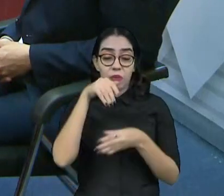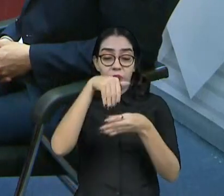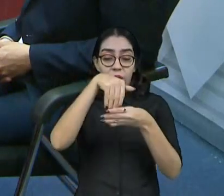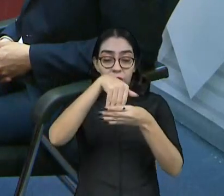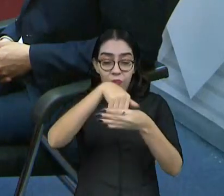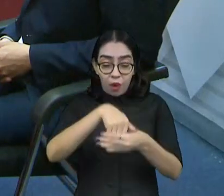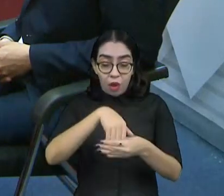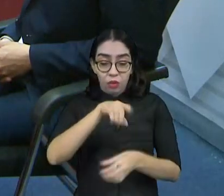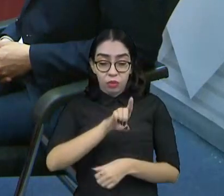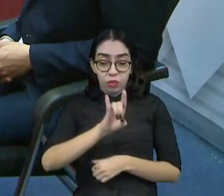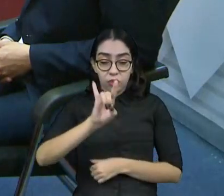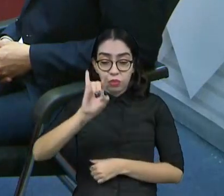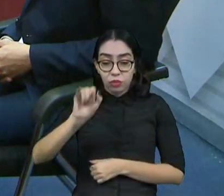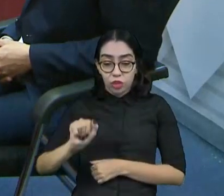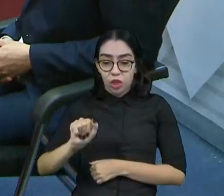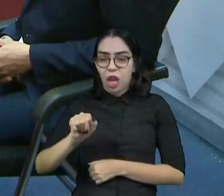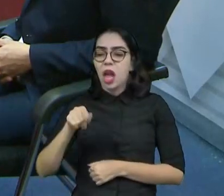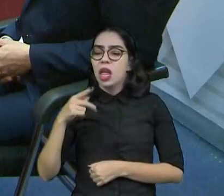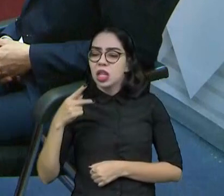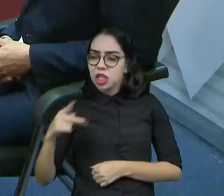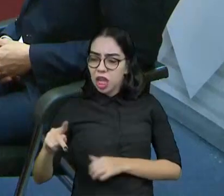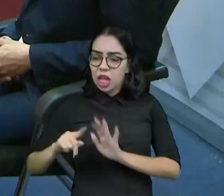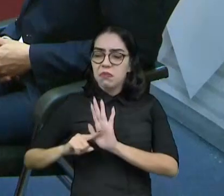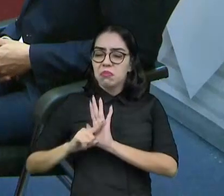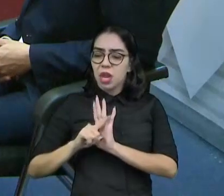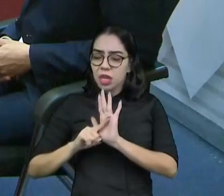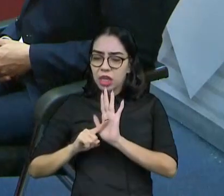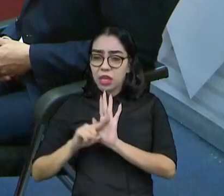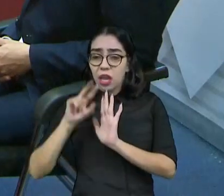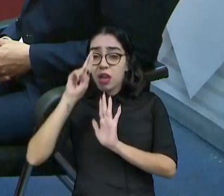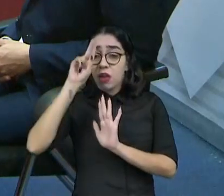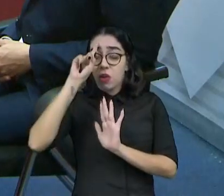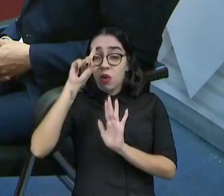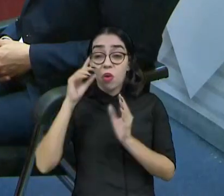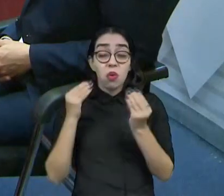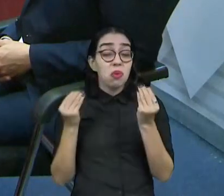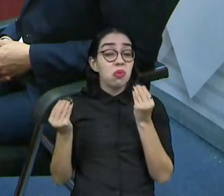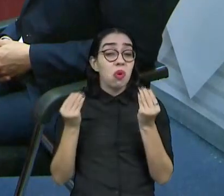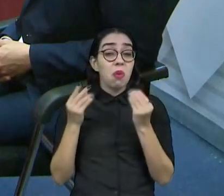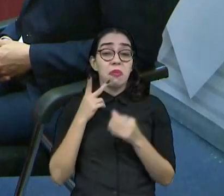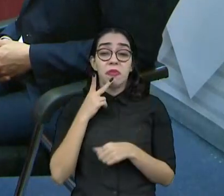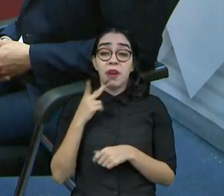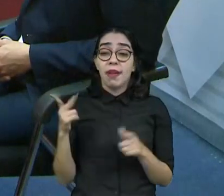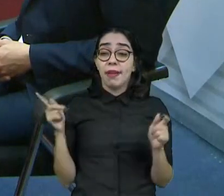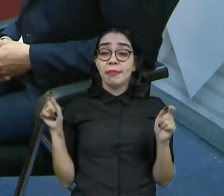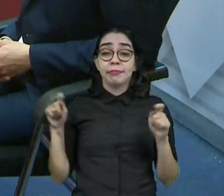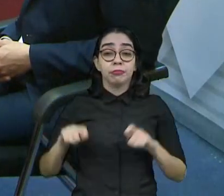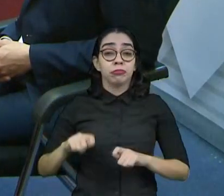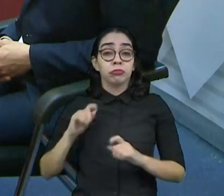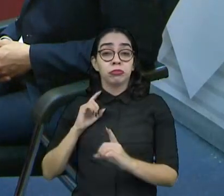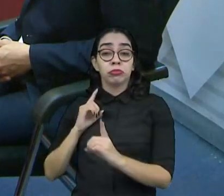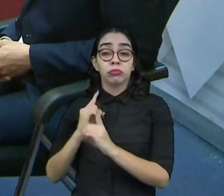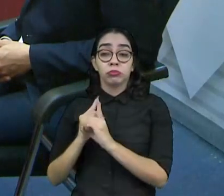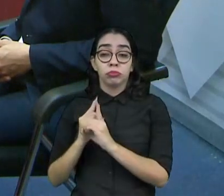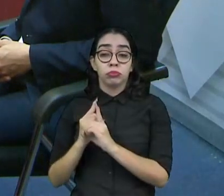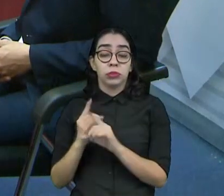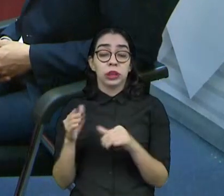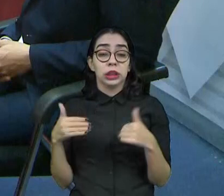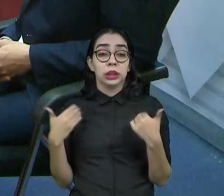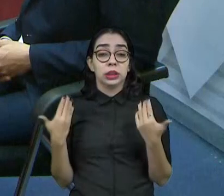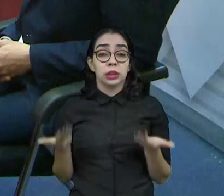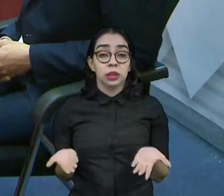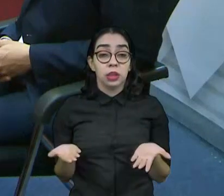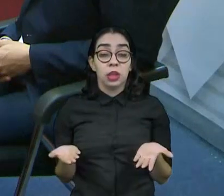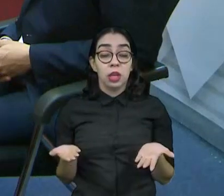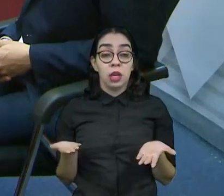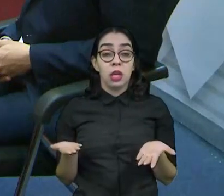vamos criminalizar essa pesquisa porque deu errado. Mas qual é o índice? Como é que eu digo que foi um erro? É, não tem como. Na verdade, eles querem